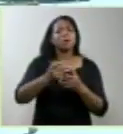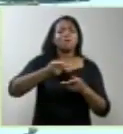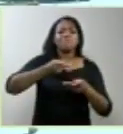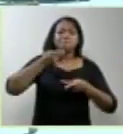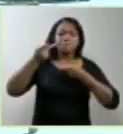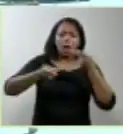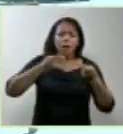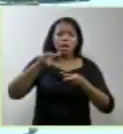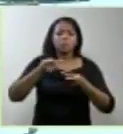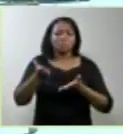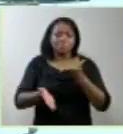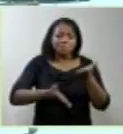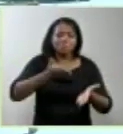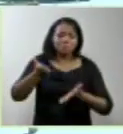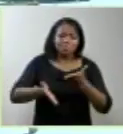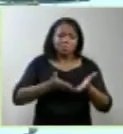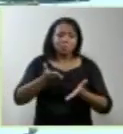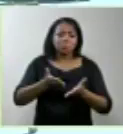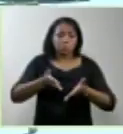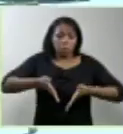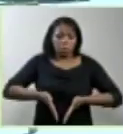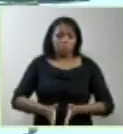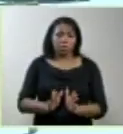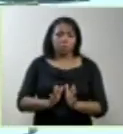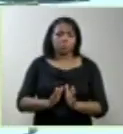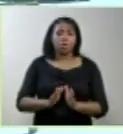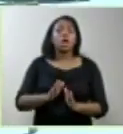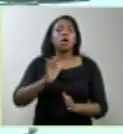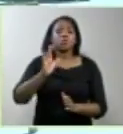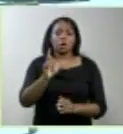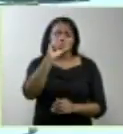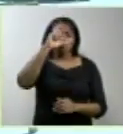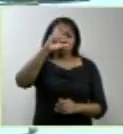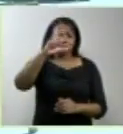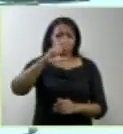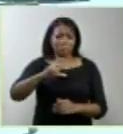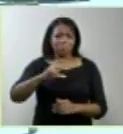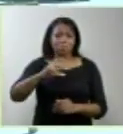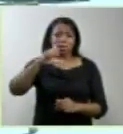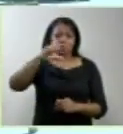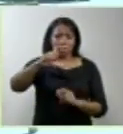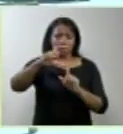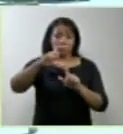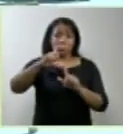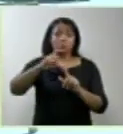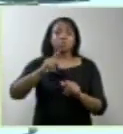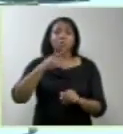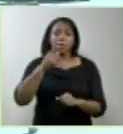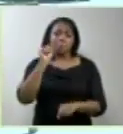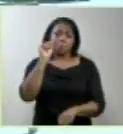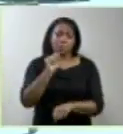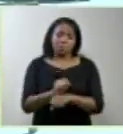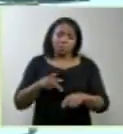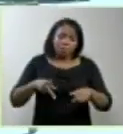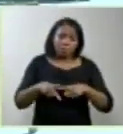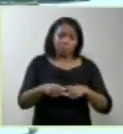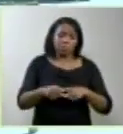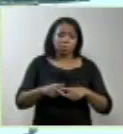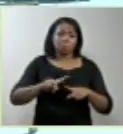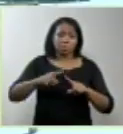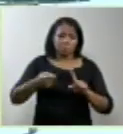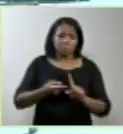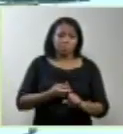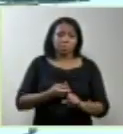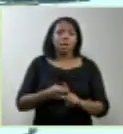antecipação terapêutica do parto. No segundo parágrafo, já está falando em interrupção da gestação. E um pouquinho mais abaixo, está falando do aborto por